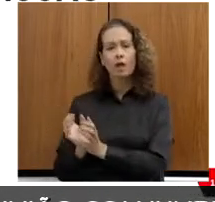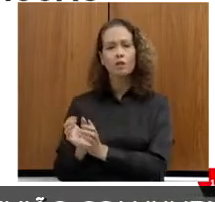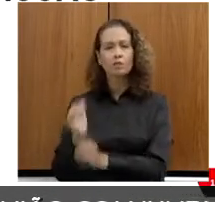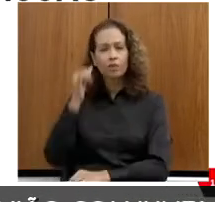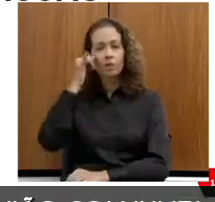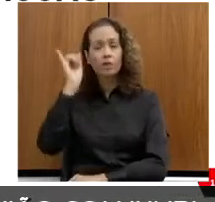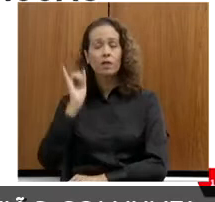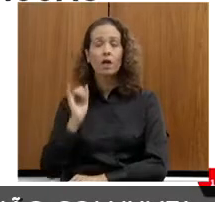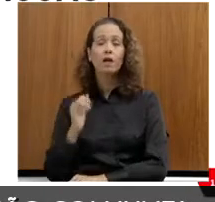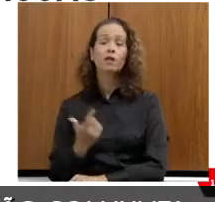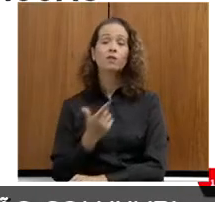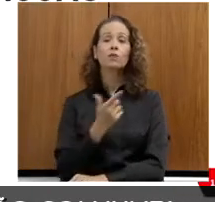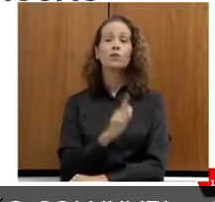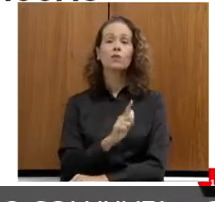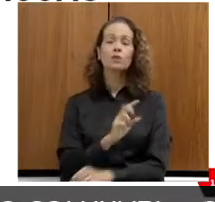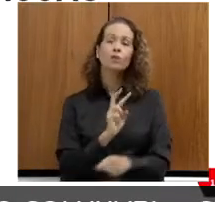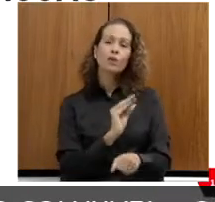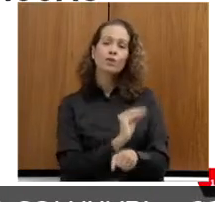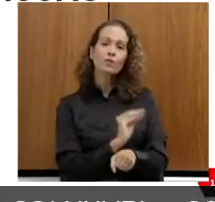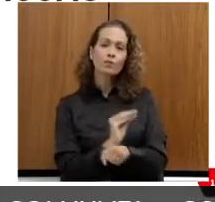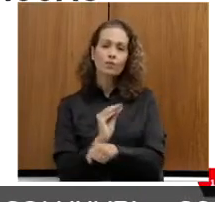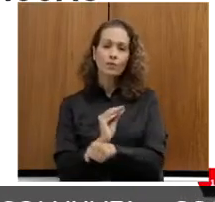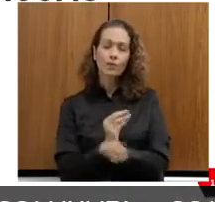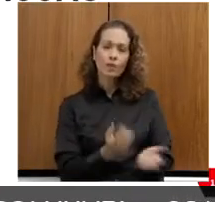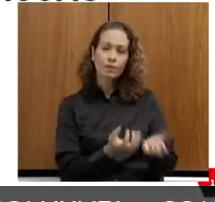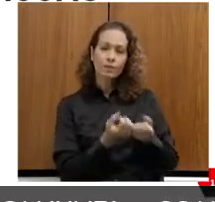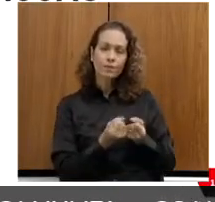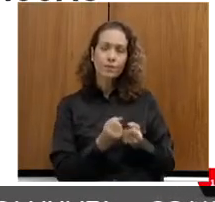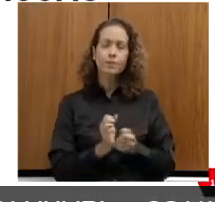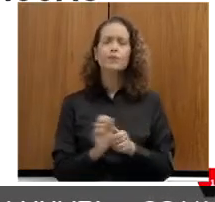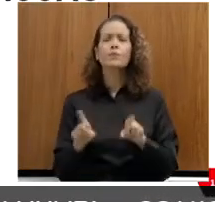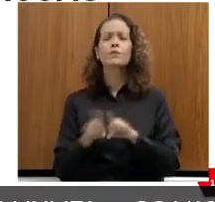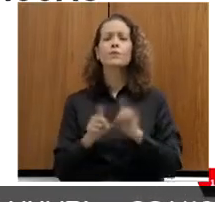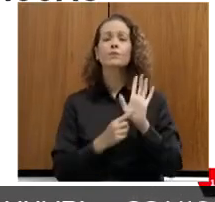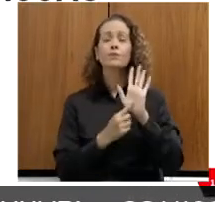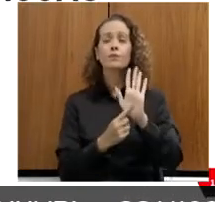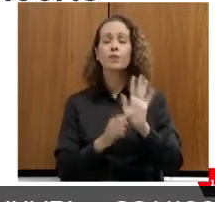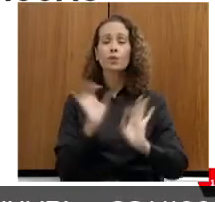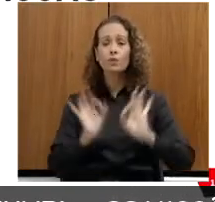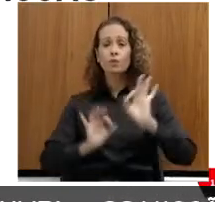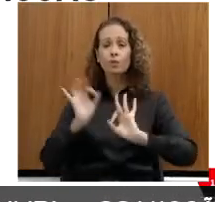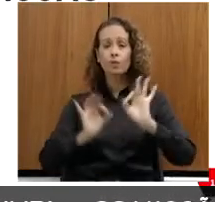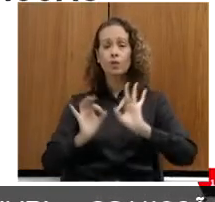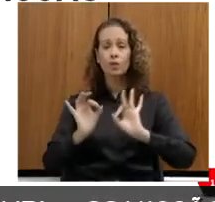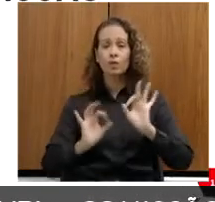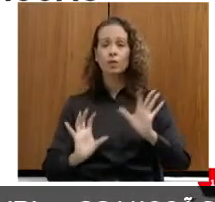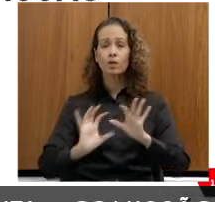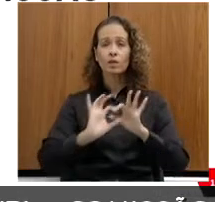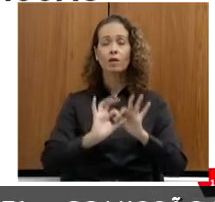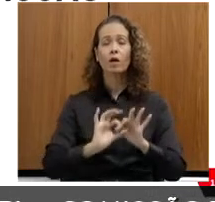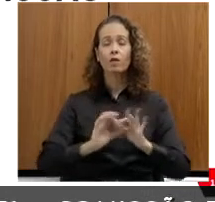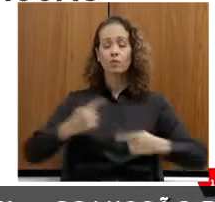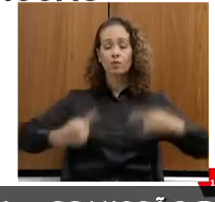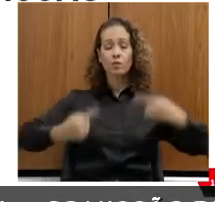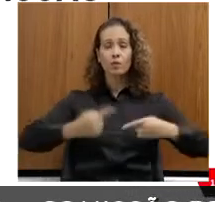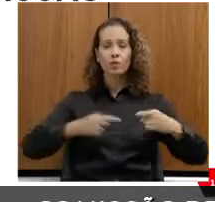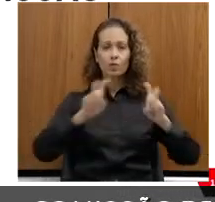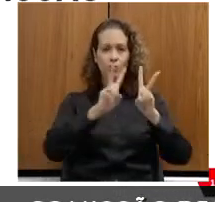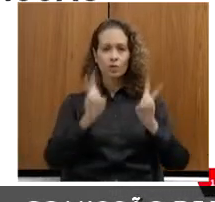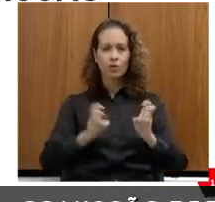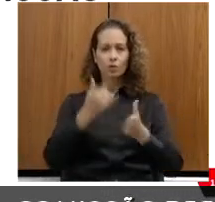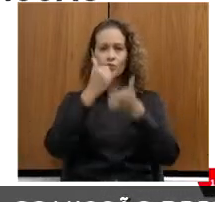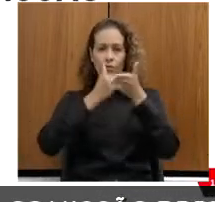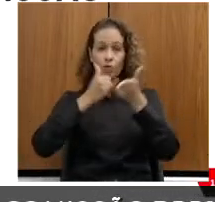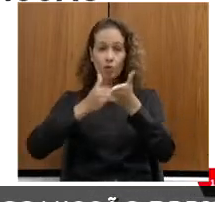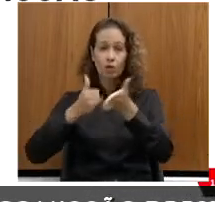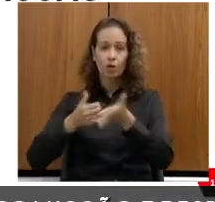para cuidar do acolhimento. E eu queria também dar um destaque num plano integrado de política sobre drogas. Esse é um